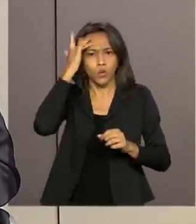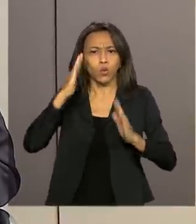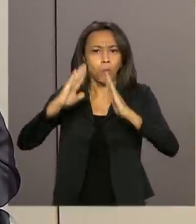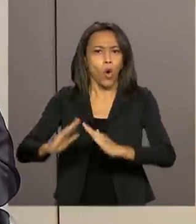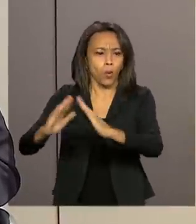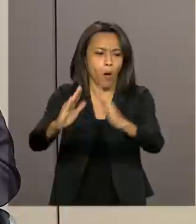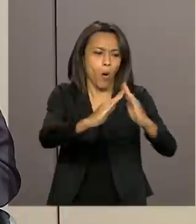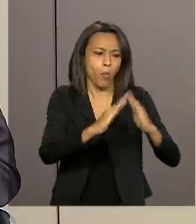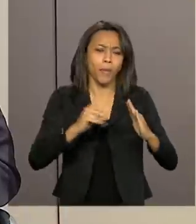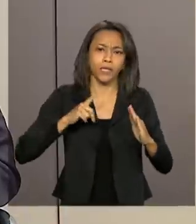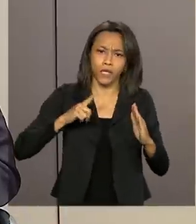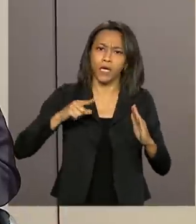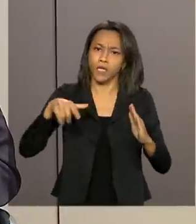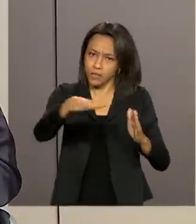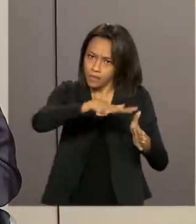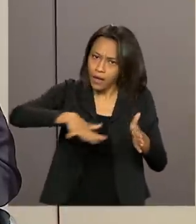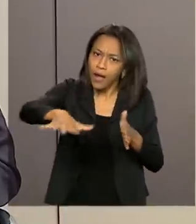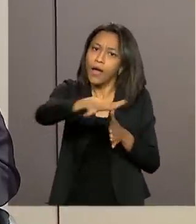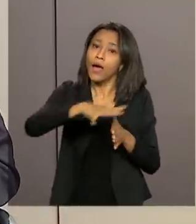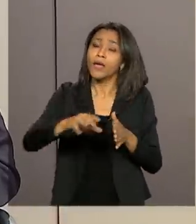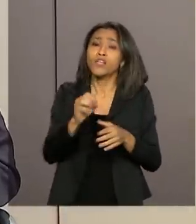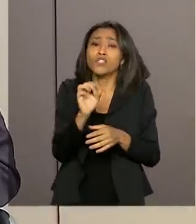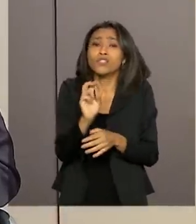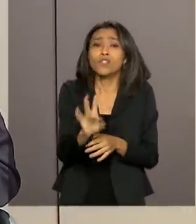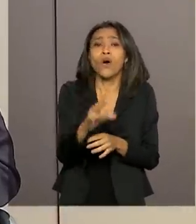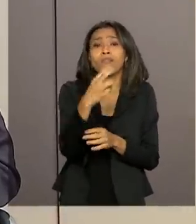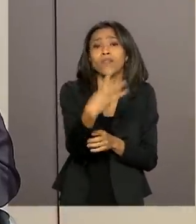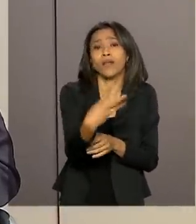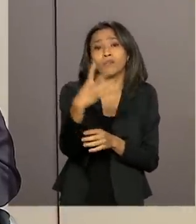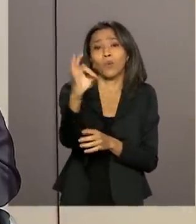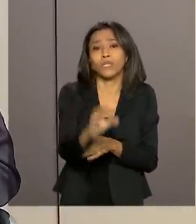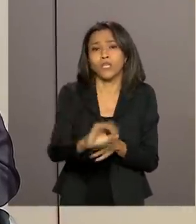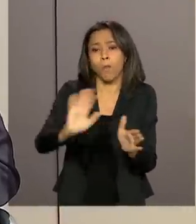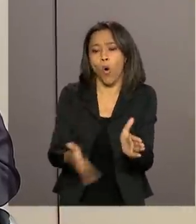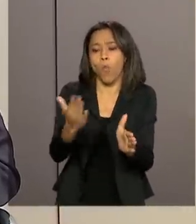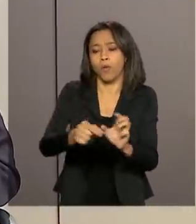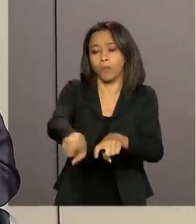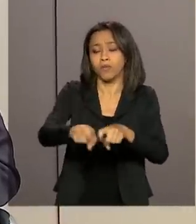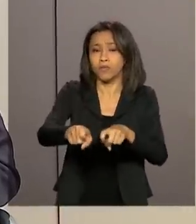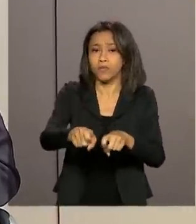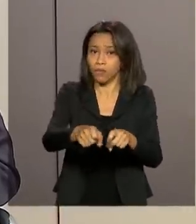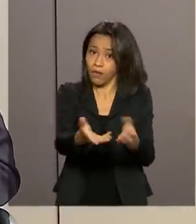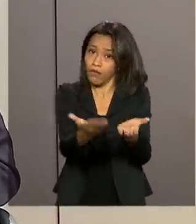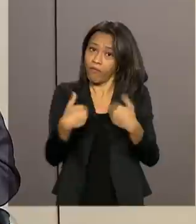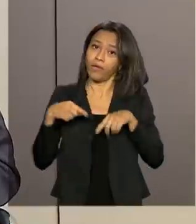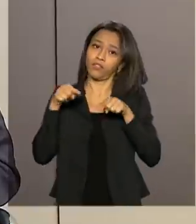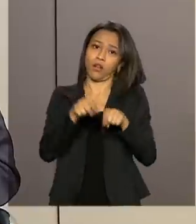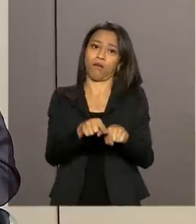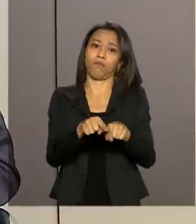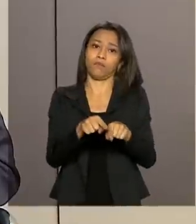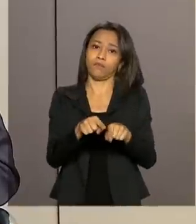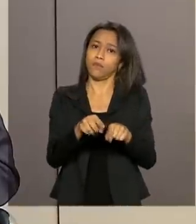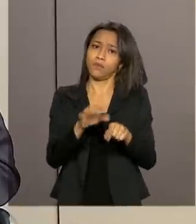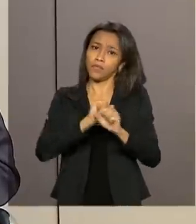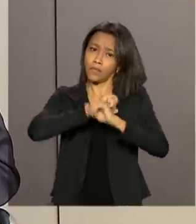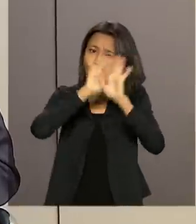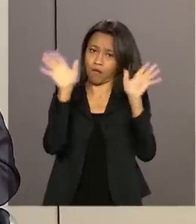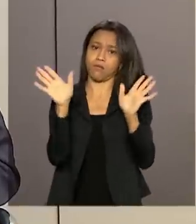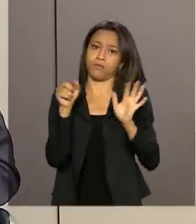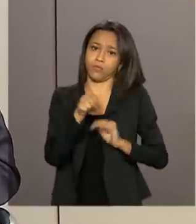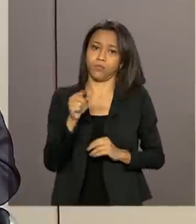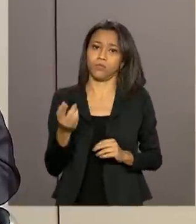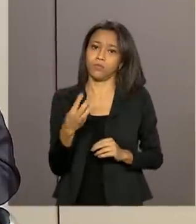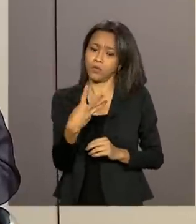começo da nossa conversa, apenas 3% da nossa produção agrícola vem de lá. Então, isso tem que ficar muito claro.